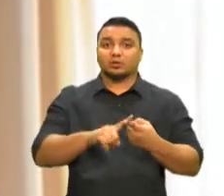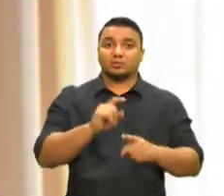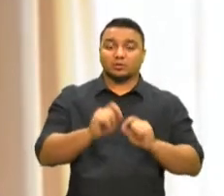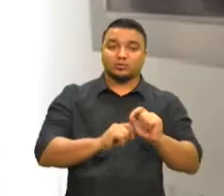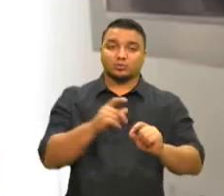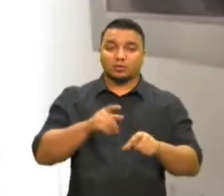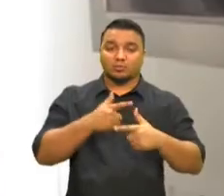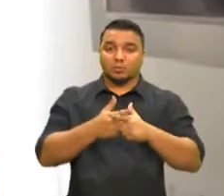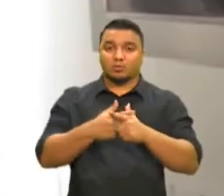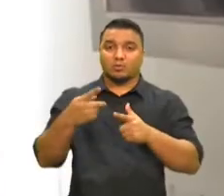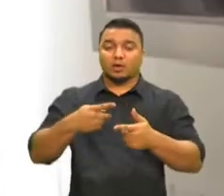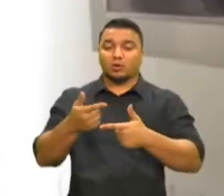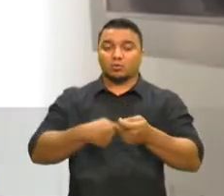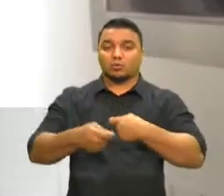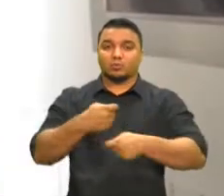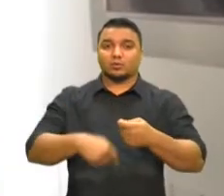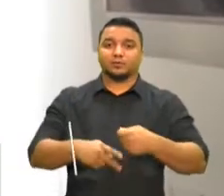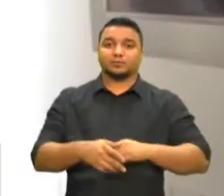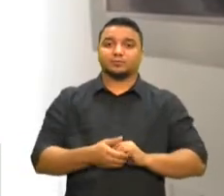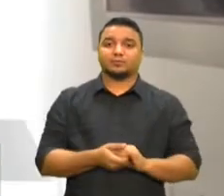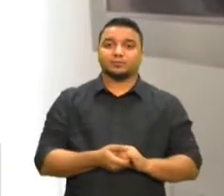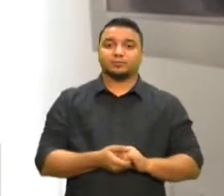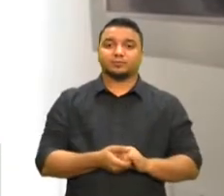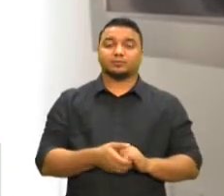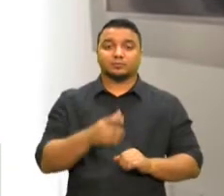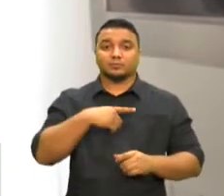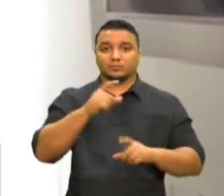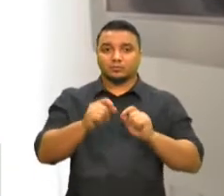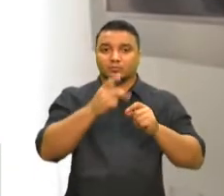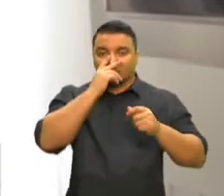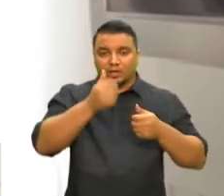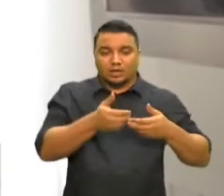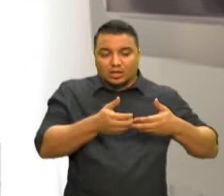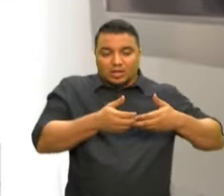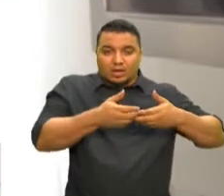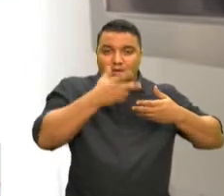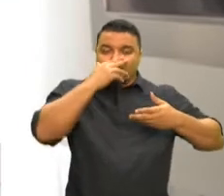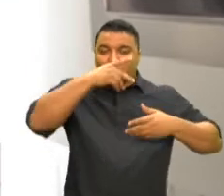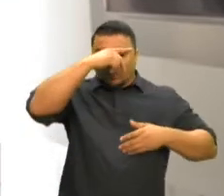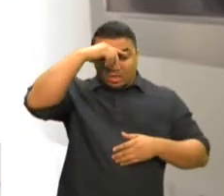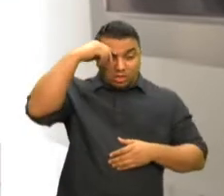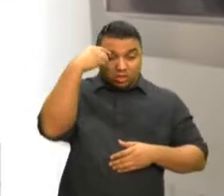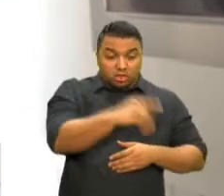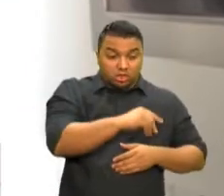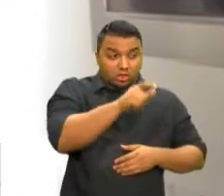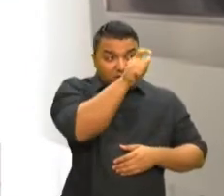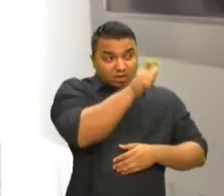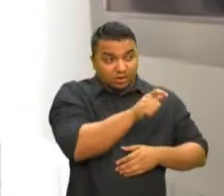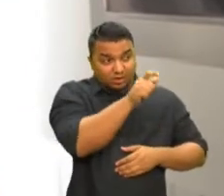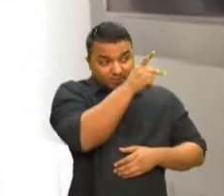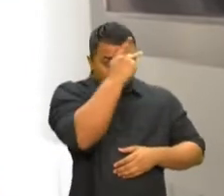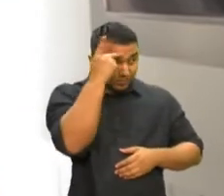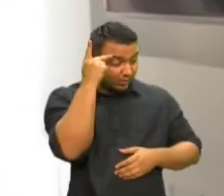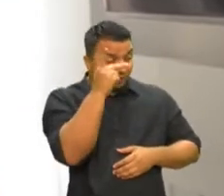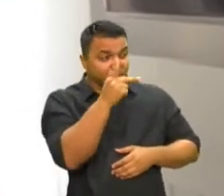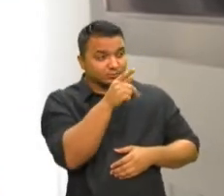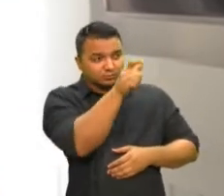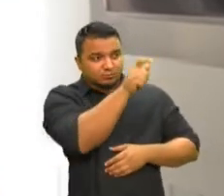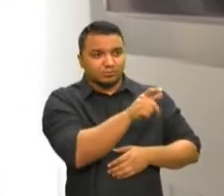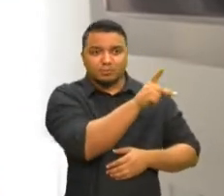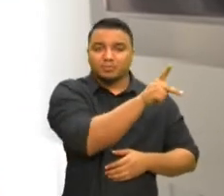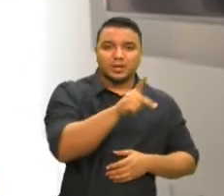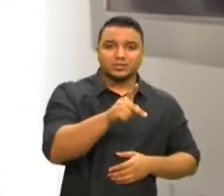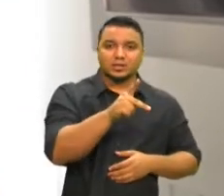país. Isso faz com que haja um desgaste muito grande na imagem do presidente e além disso, a